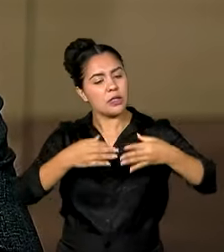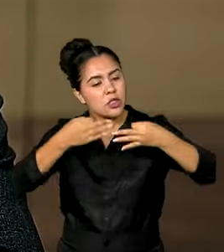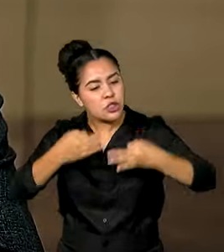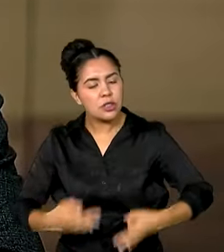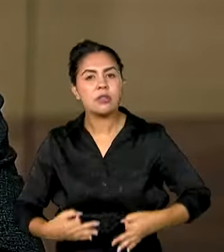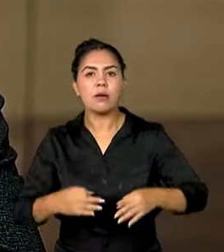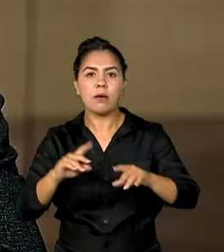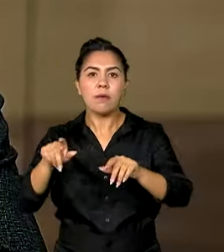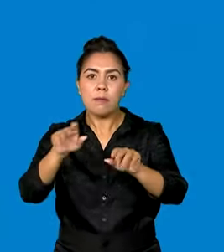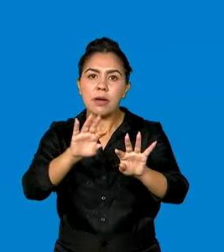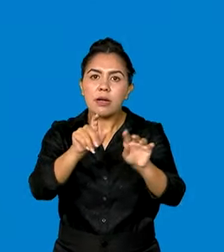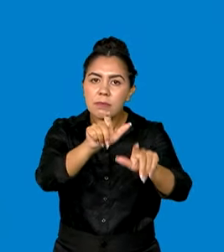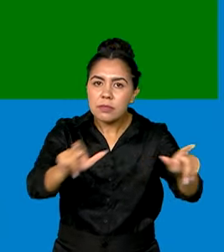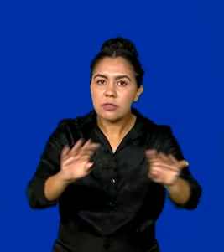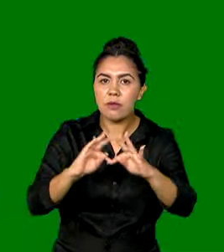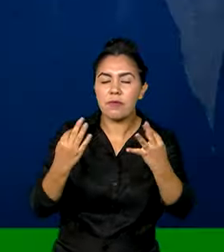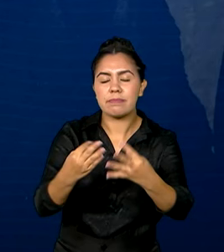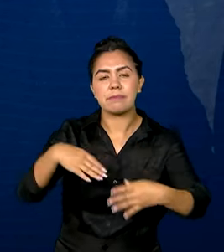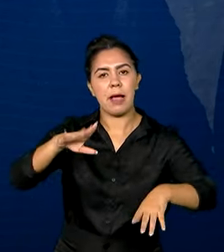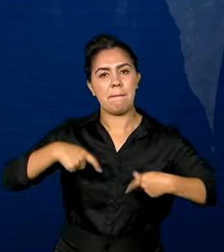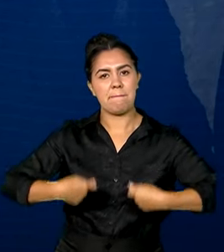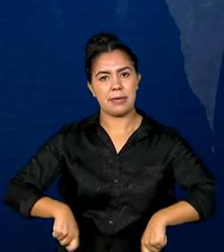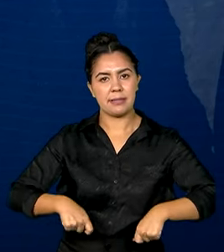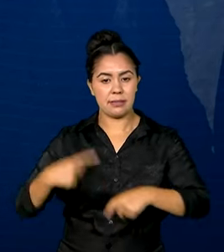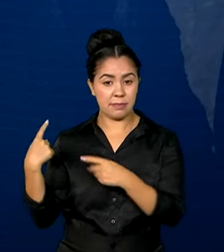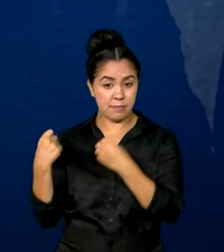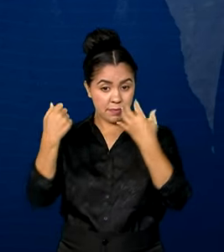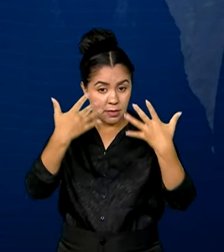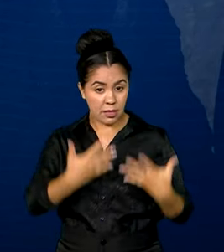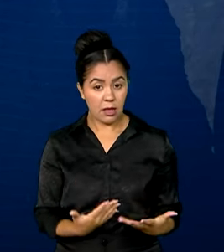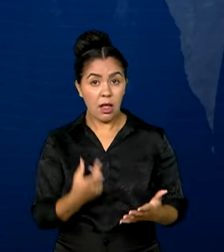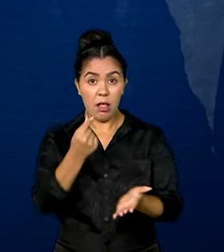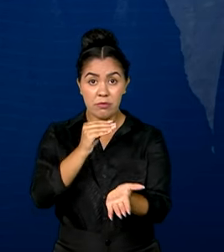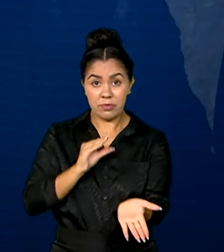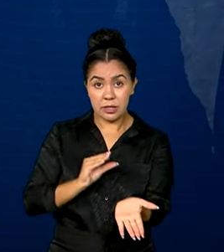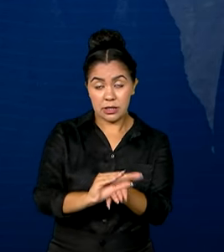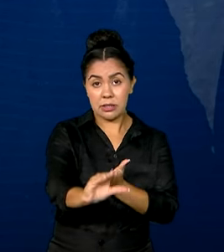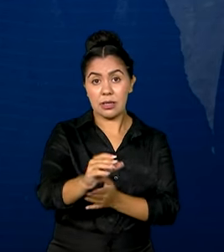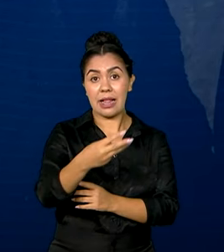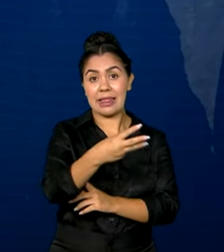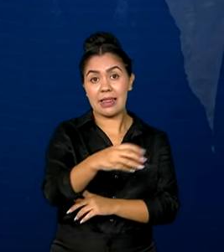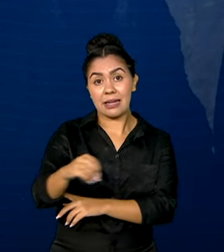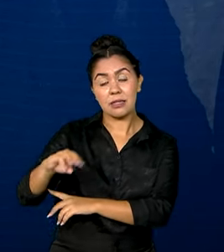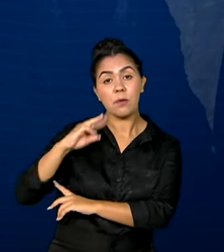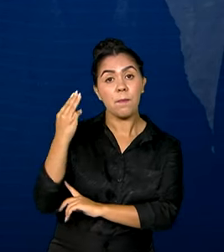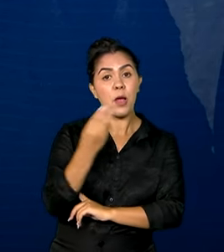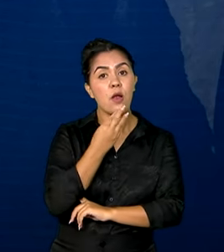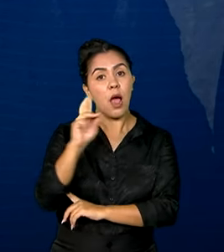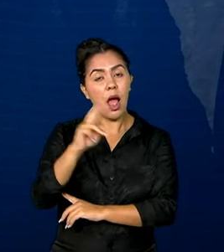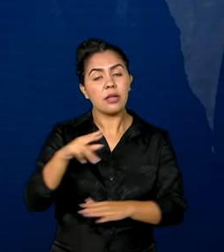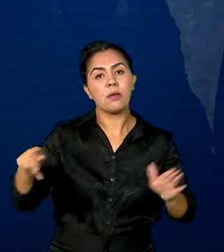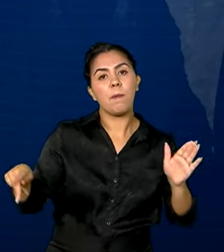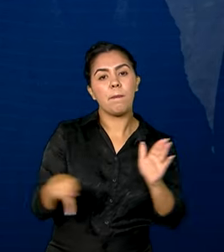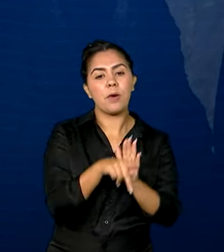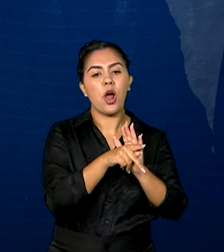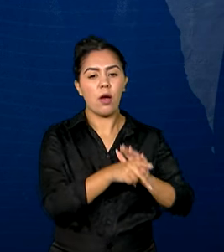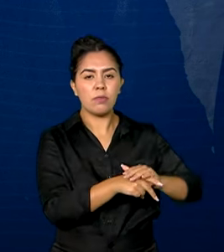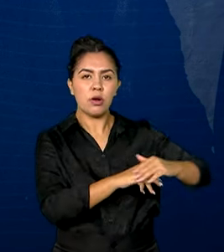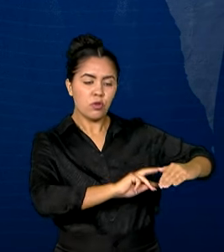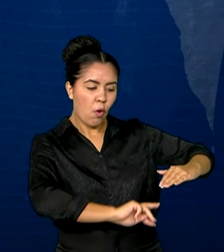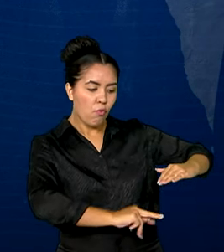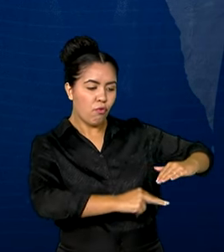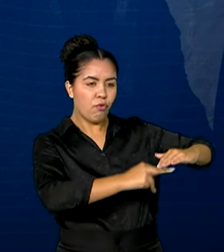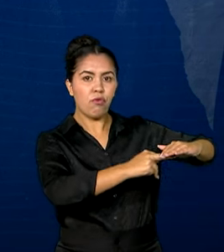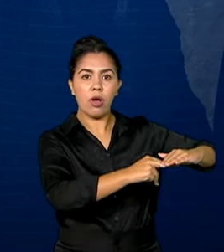famílias que mais precisam no Brasil. Serão investidos mais de 300 milhões de reais vindos do Fundo de Arrendamento